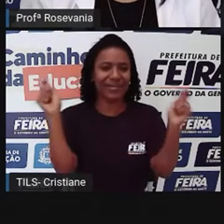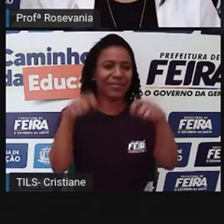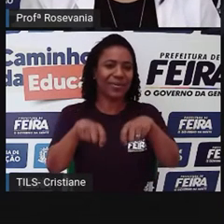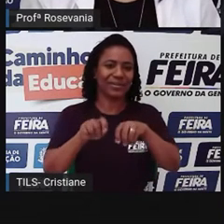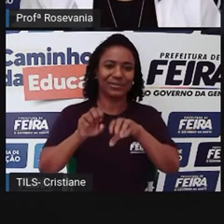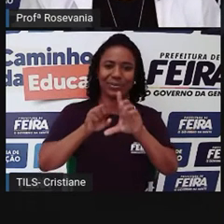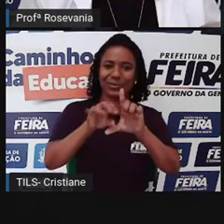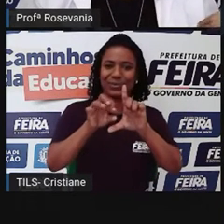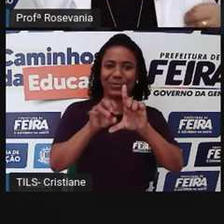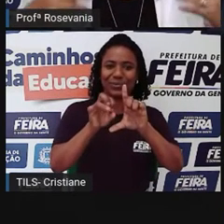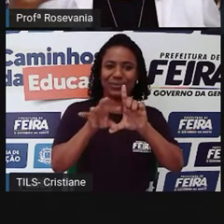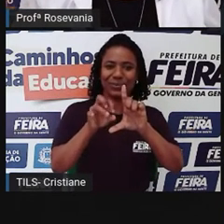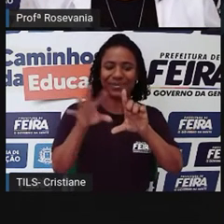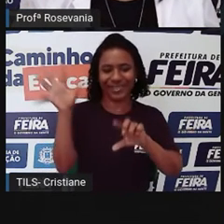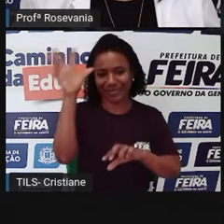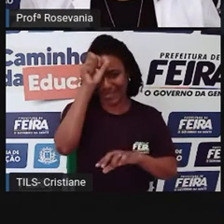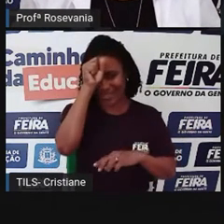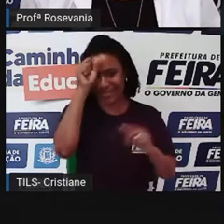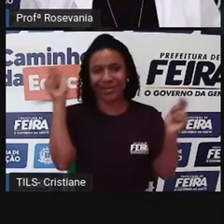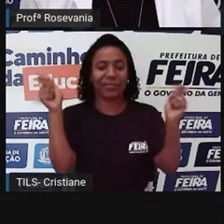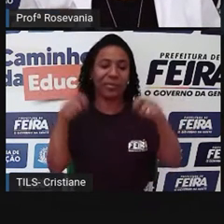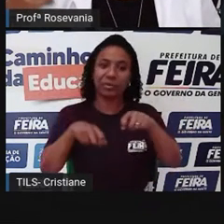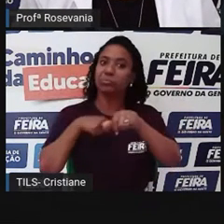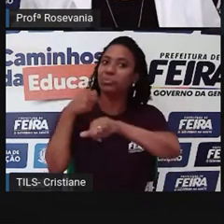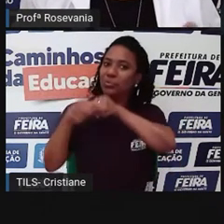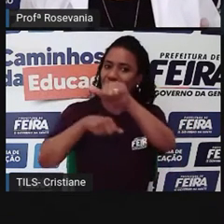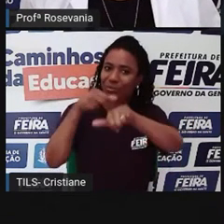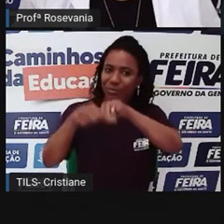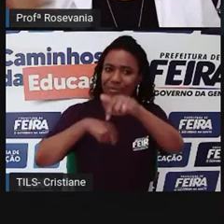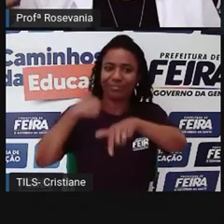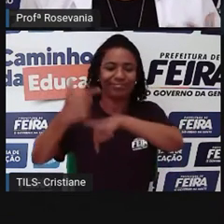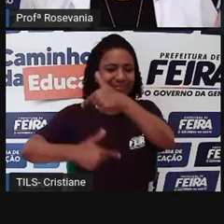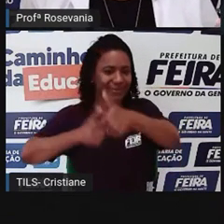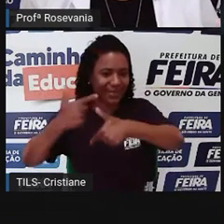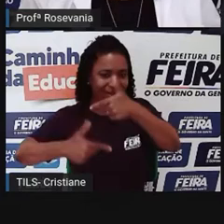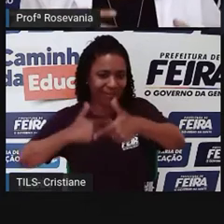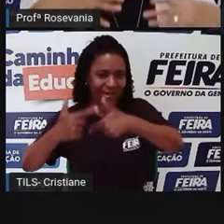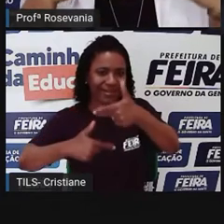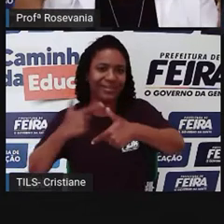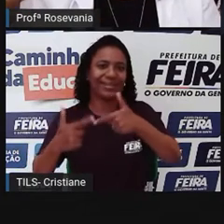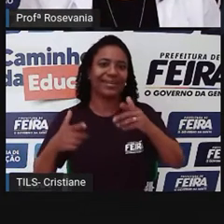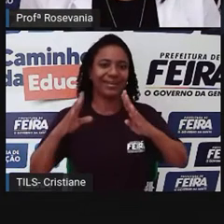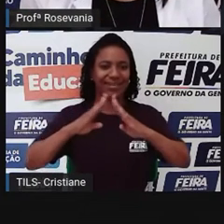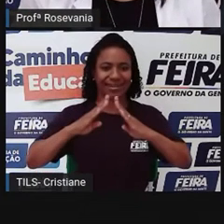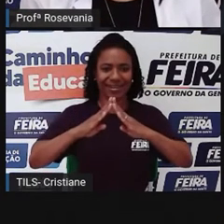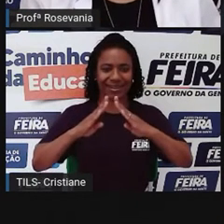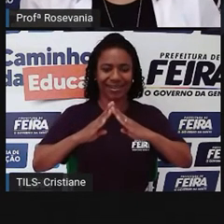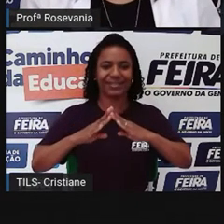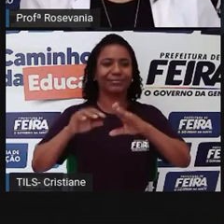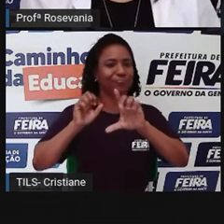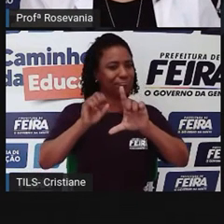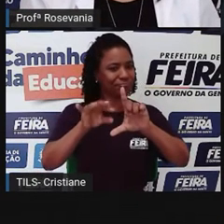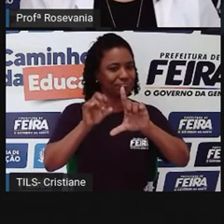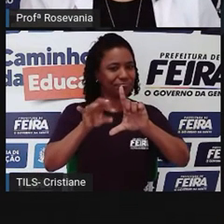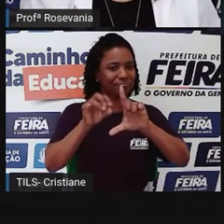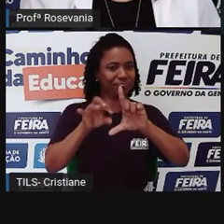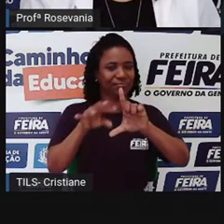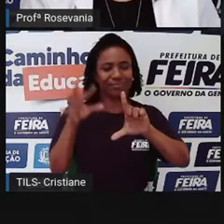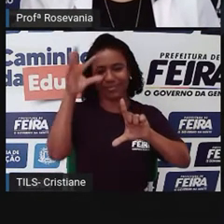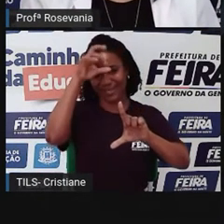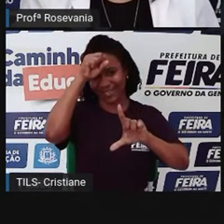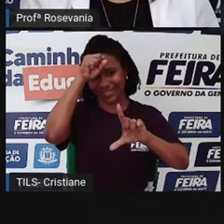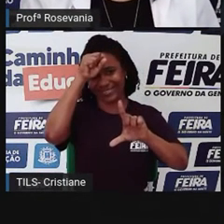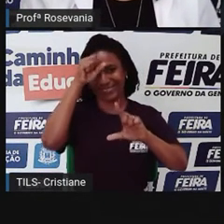as aulas online. Então muita coisa mudou, muito trabalho foi feito home office, e esse espaço cresceu muito.